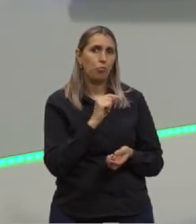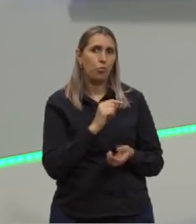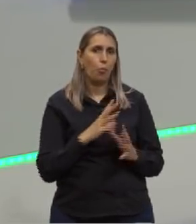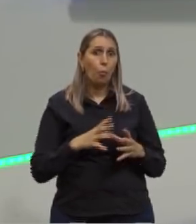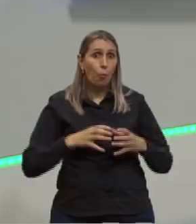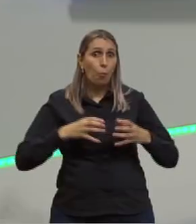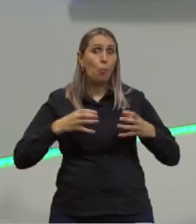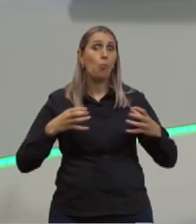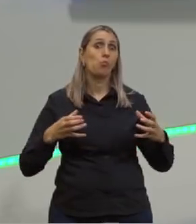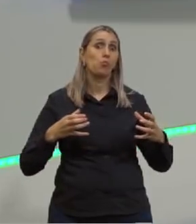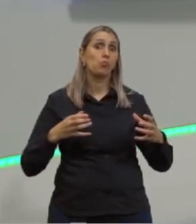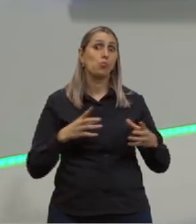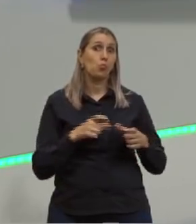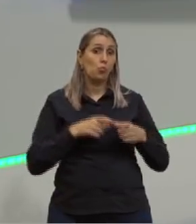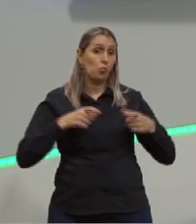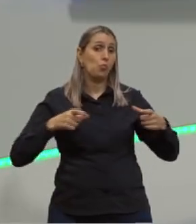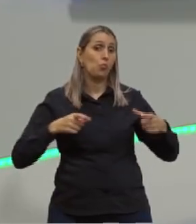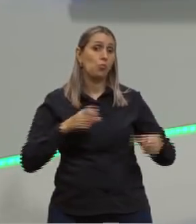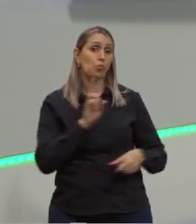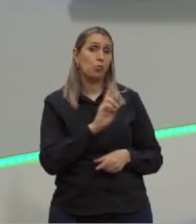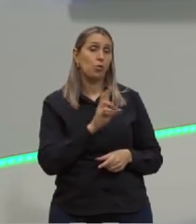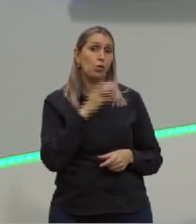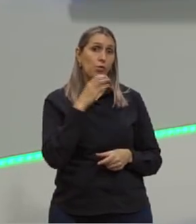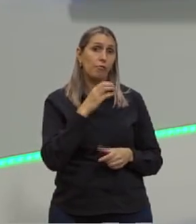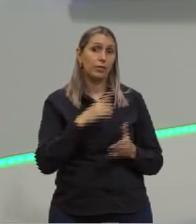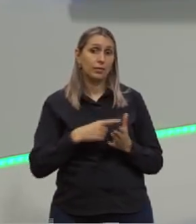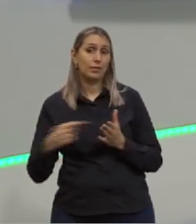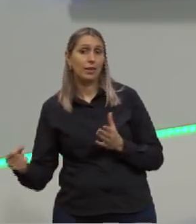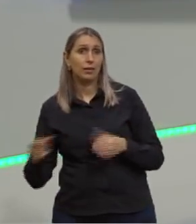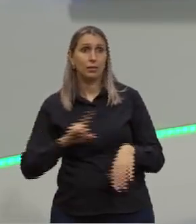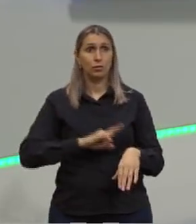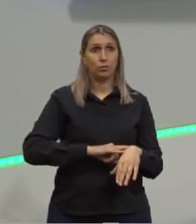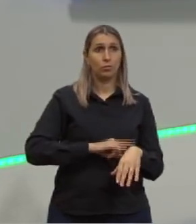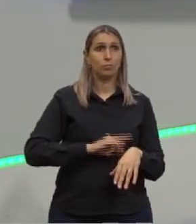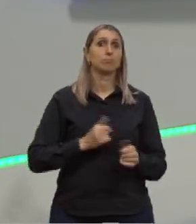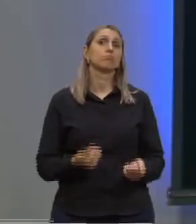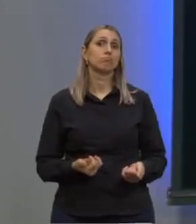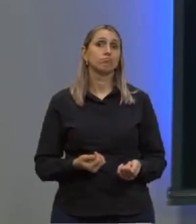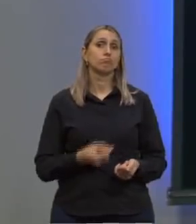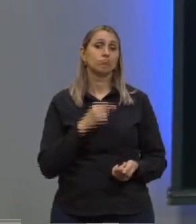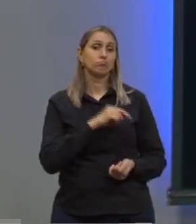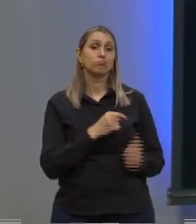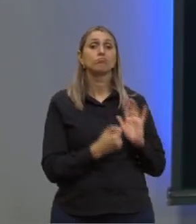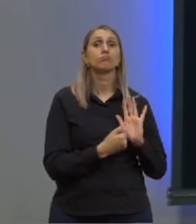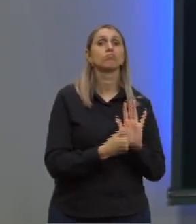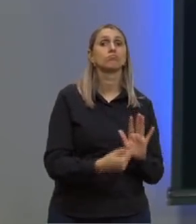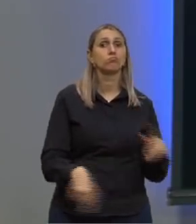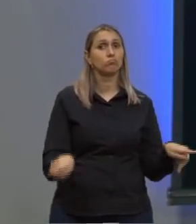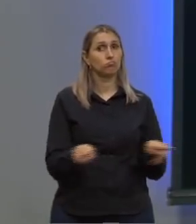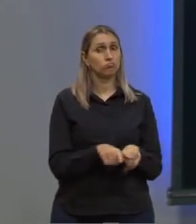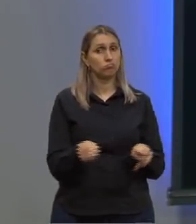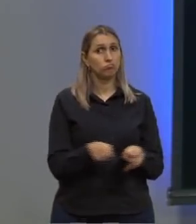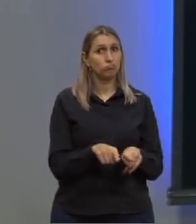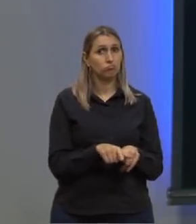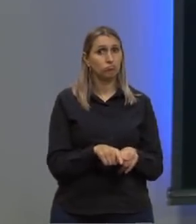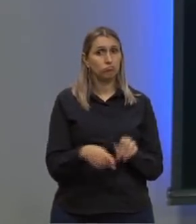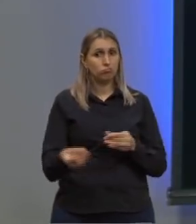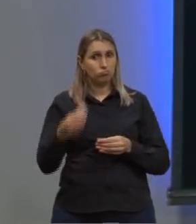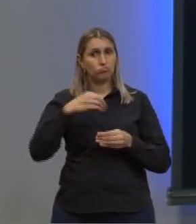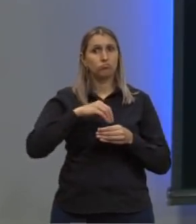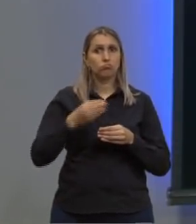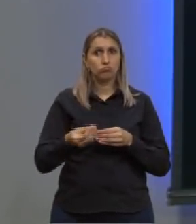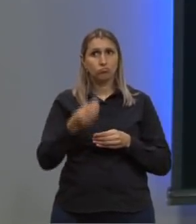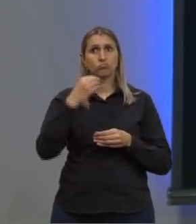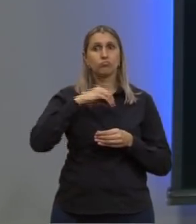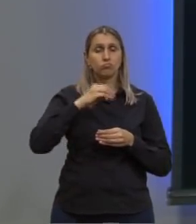excesso da vitamina C vai sair na nossa urina, tá? E aqui eu quero destacar também essa questão de reposição de